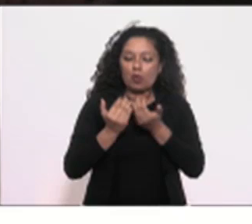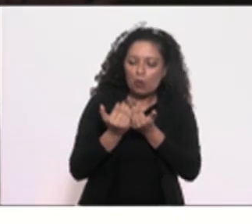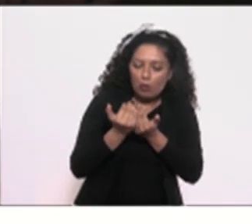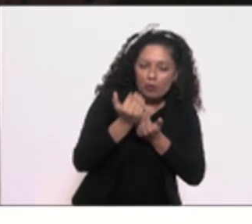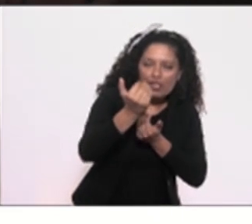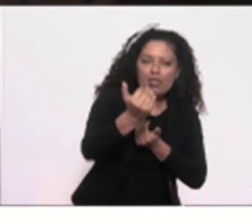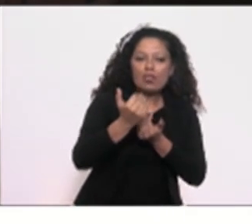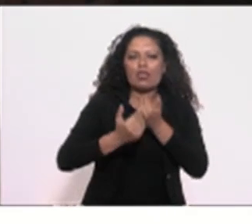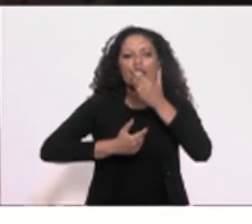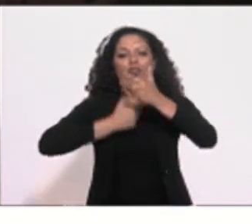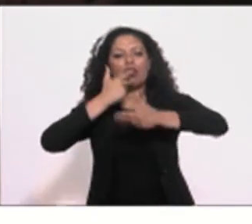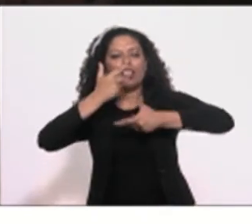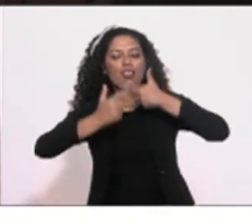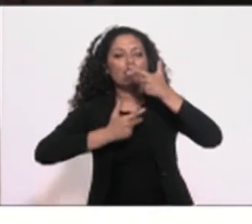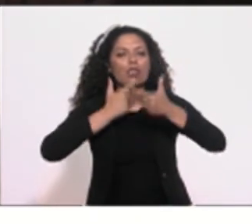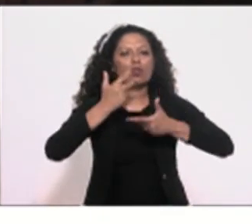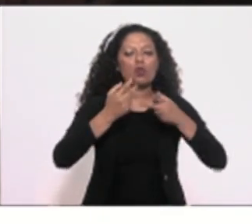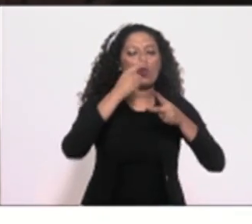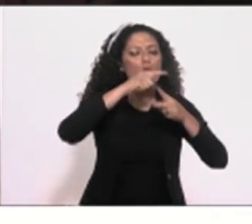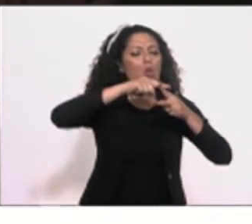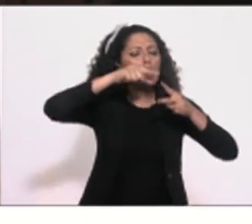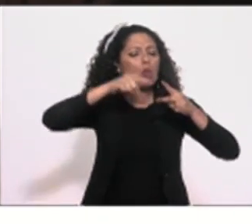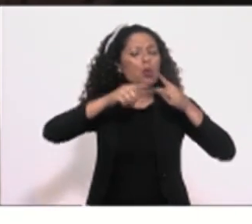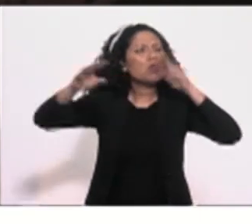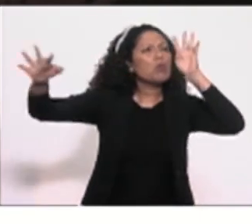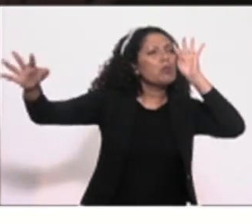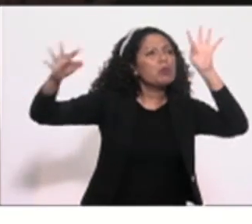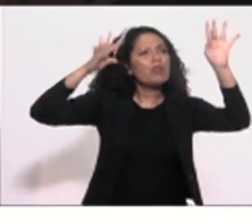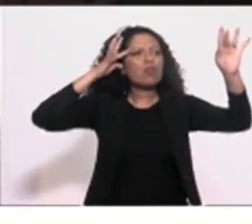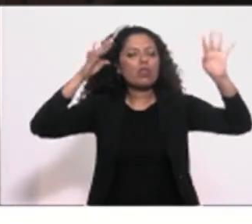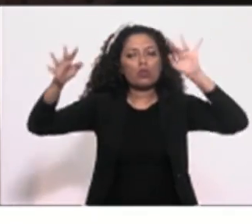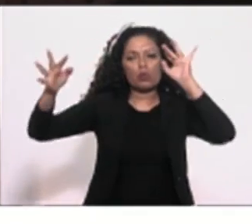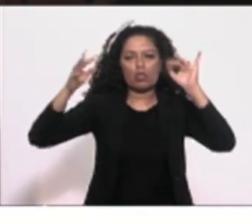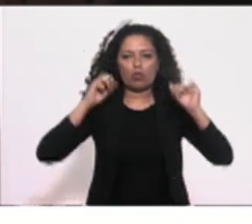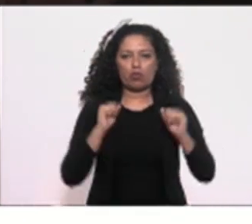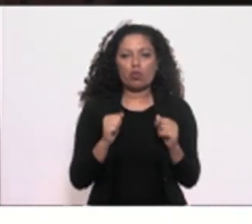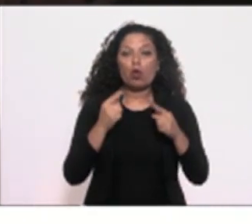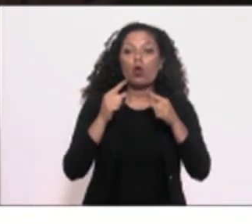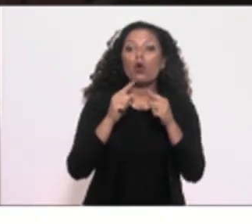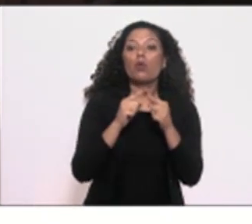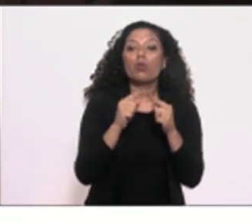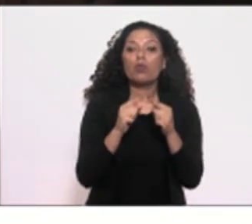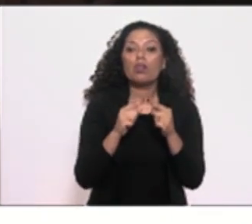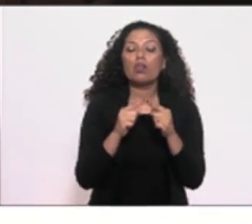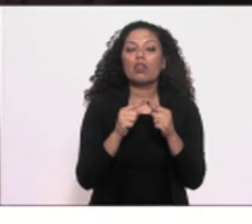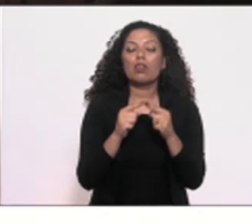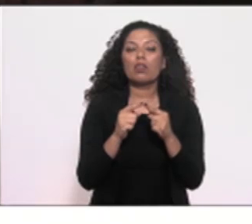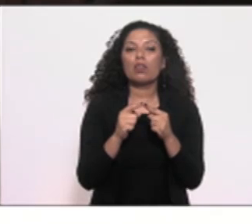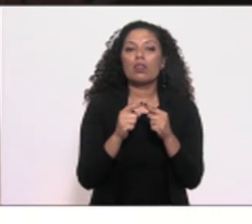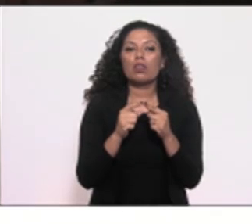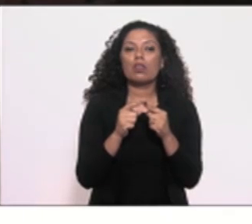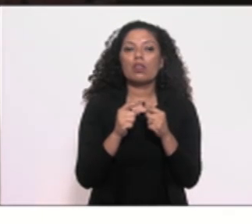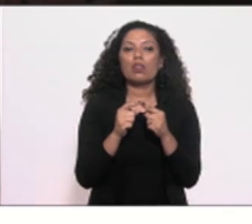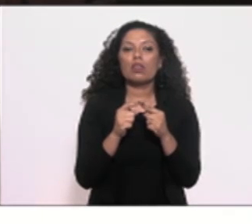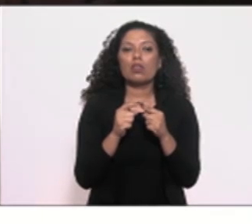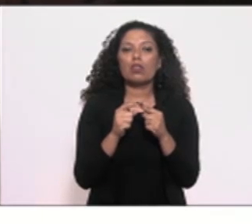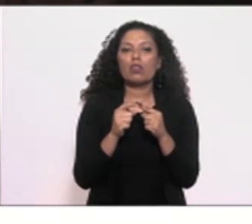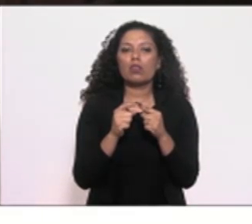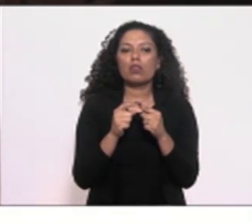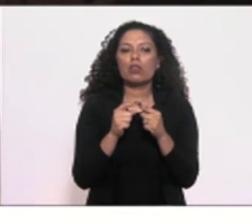de hoje, duas reflexões. Uma sobre a